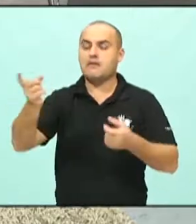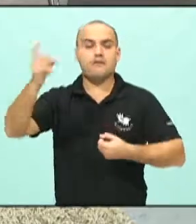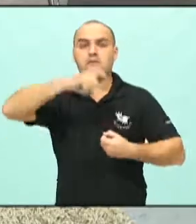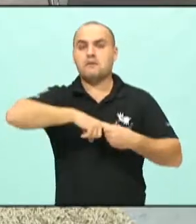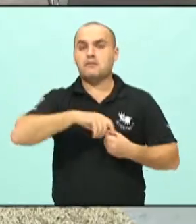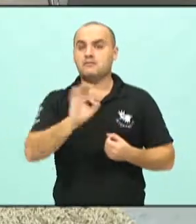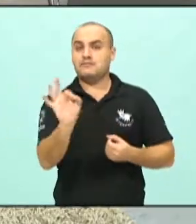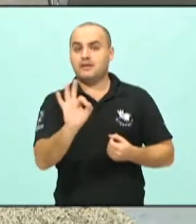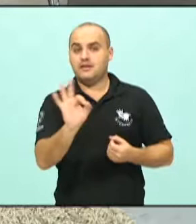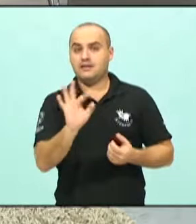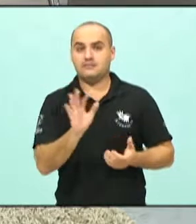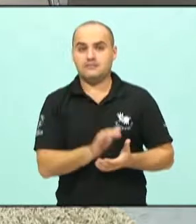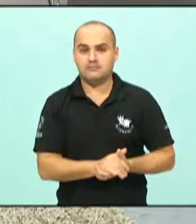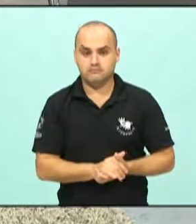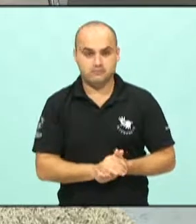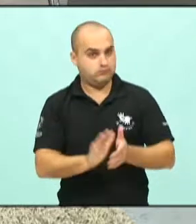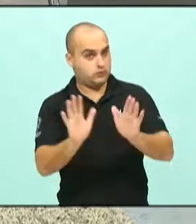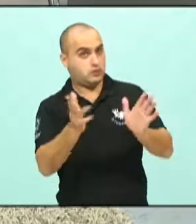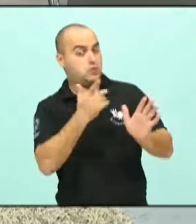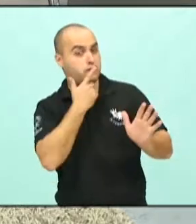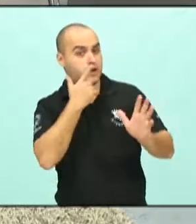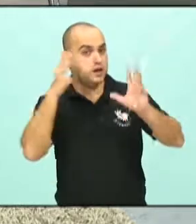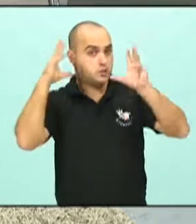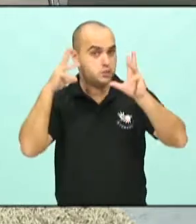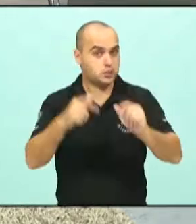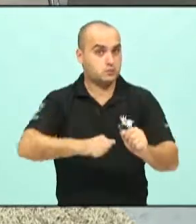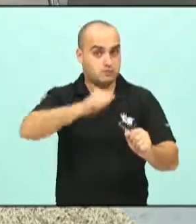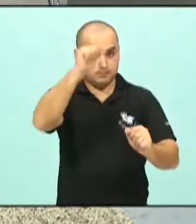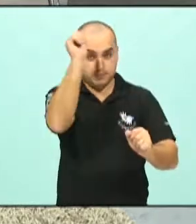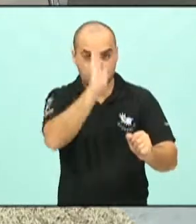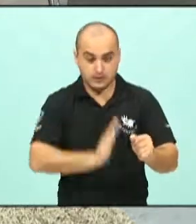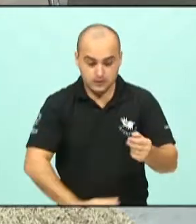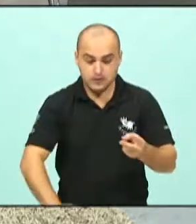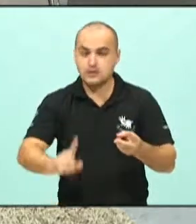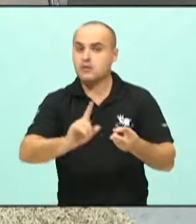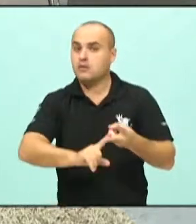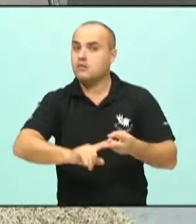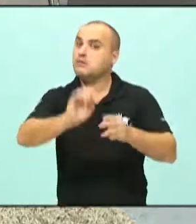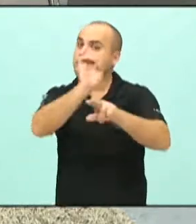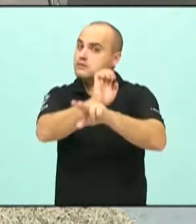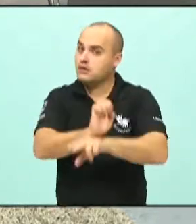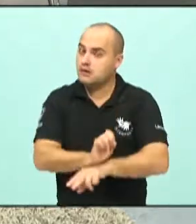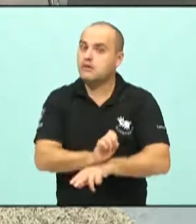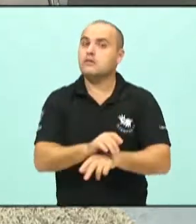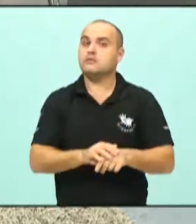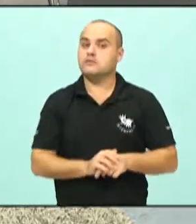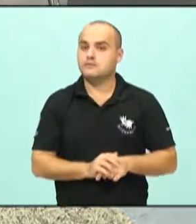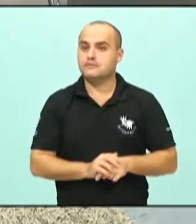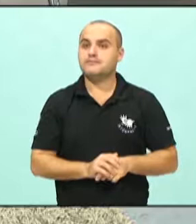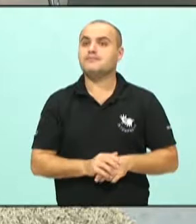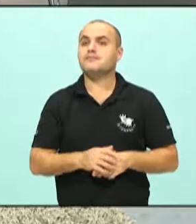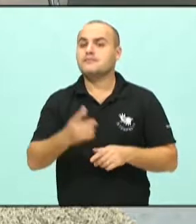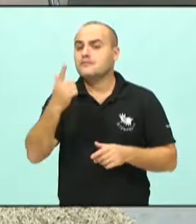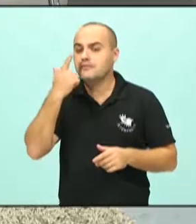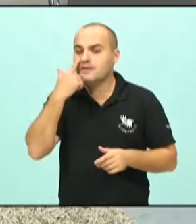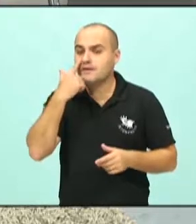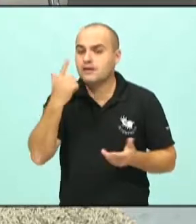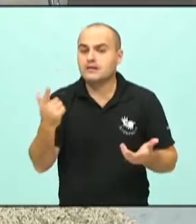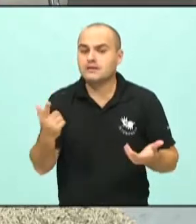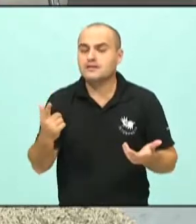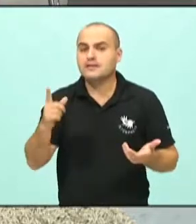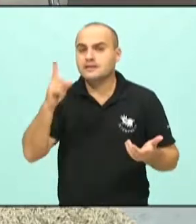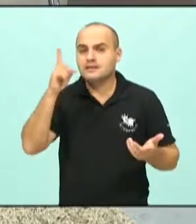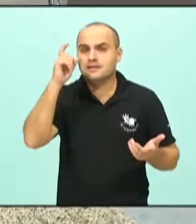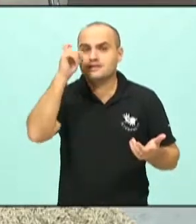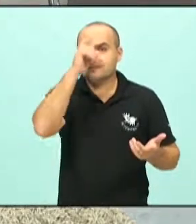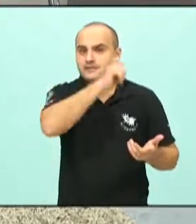isso eu quero dizer a nível nacional, a nível estadual, a gente vê aí, olha a dificuldade para